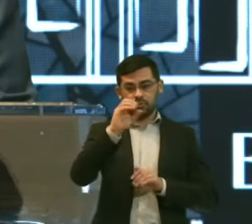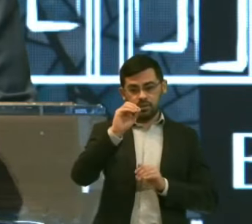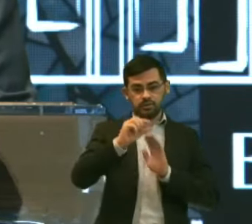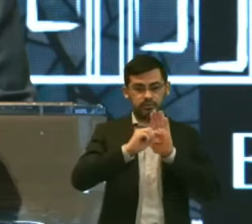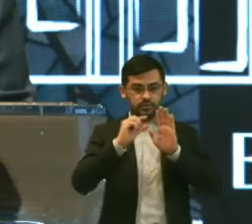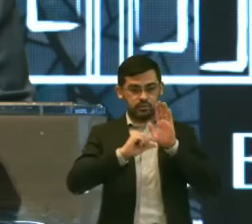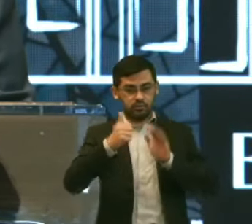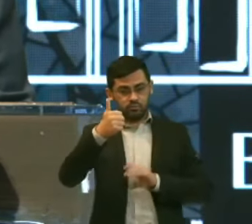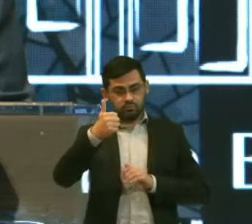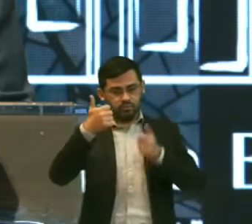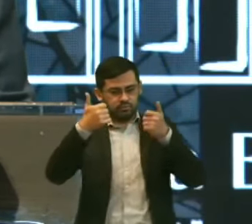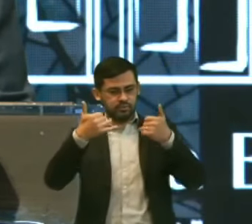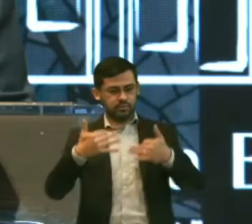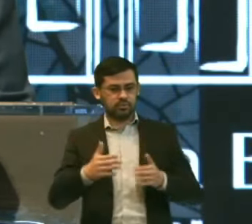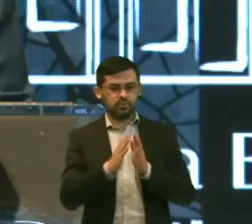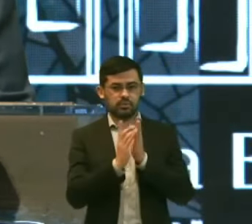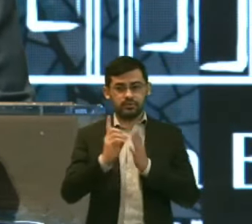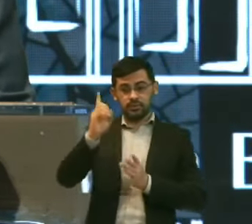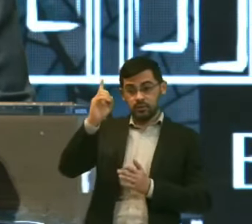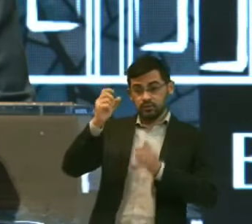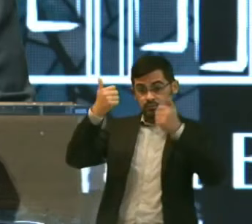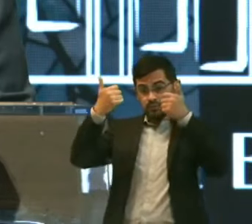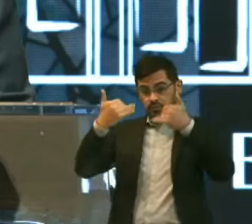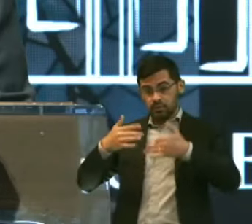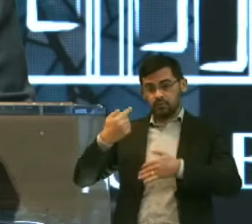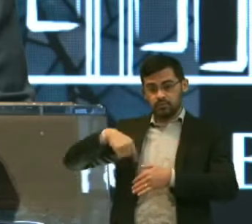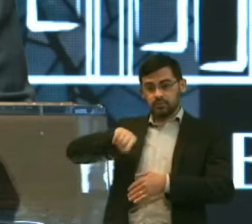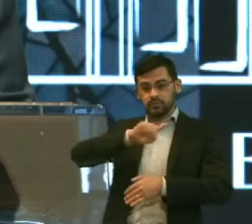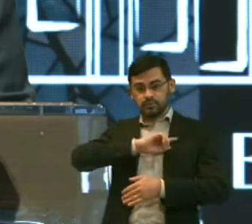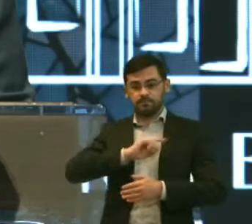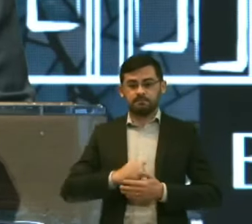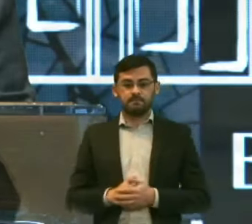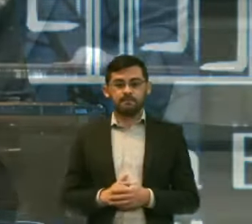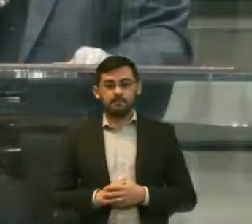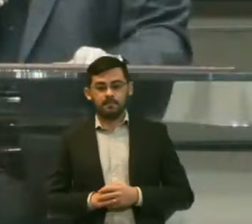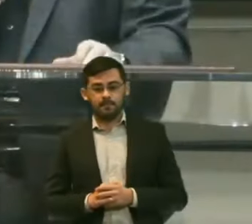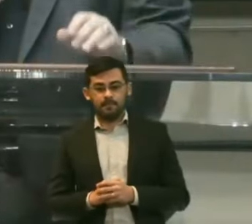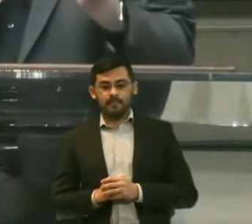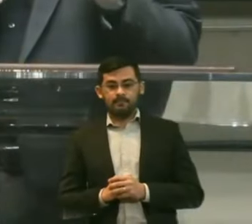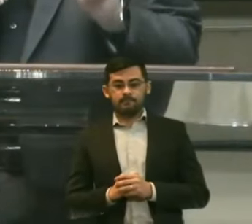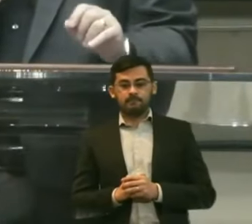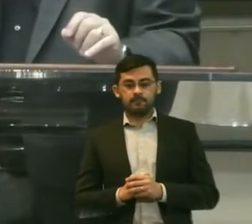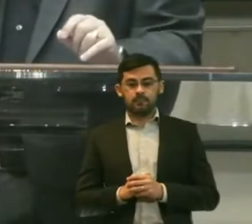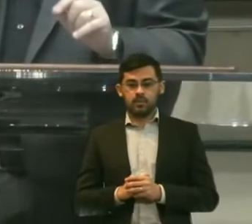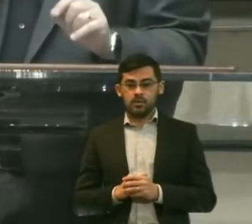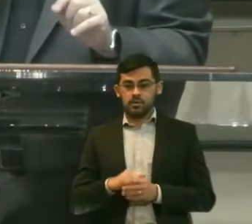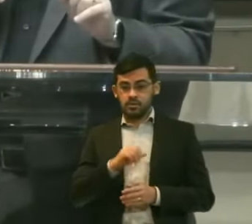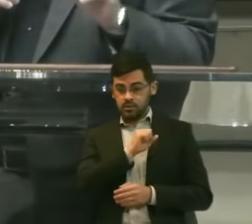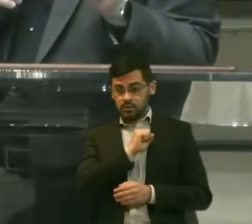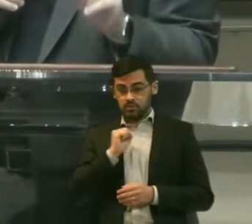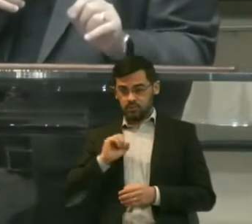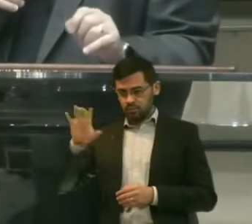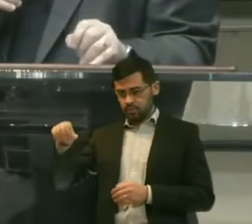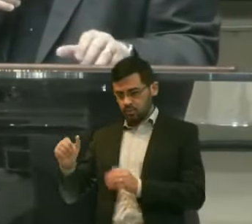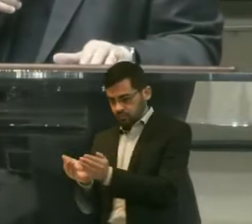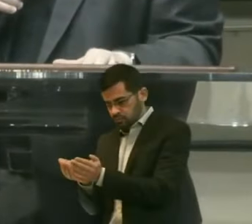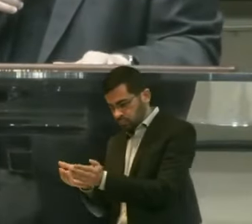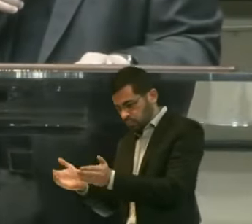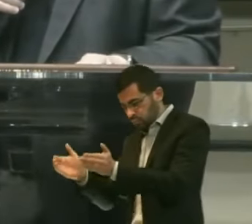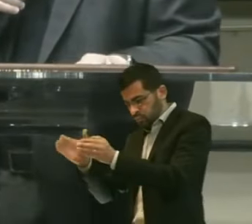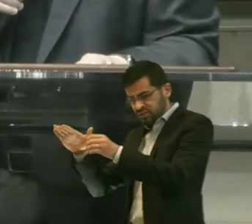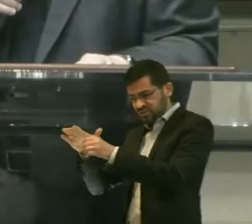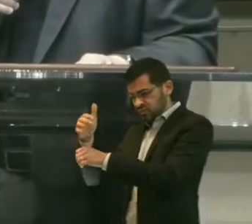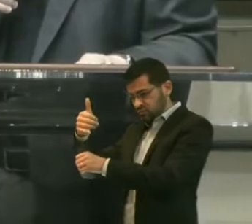versículo 1 A palavra do Senhor vai dizer pra gente assim Samuel pegou um vaso de